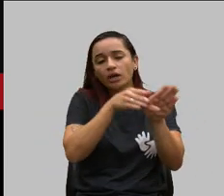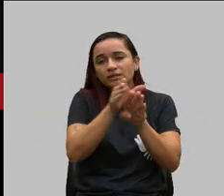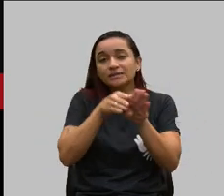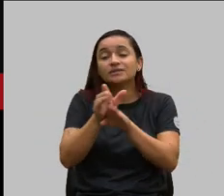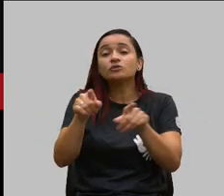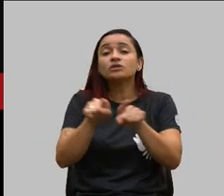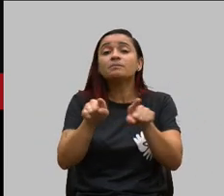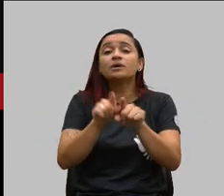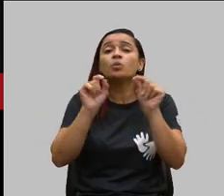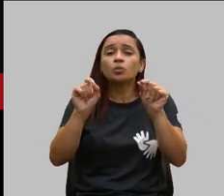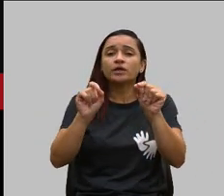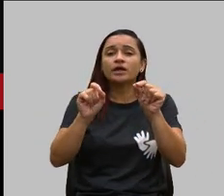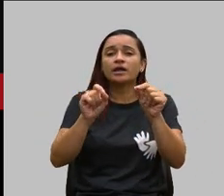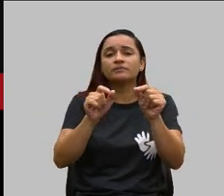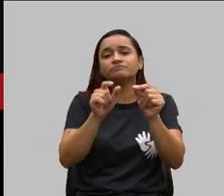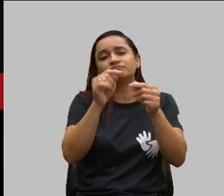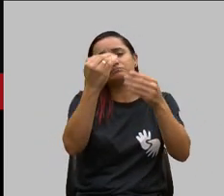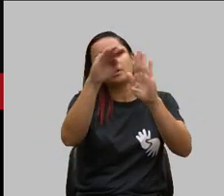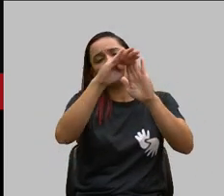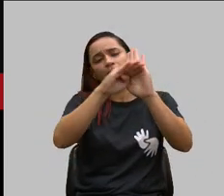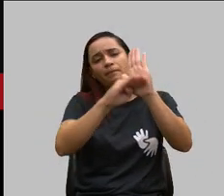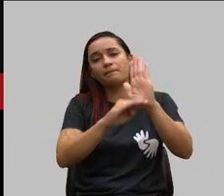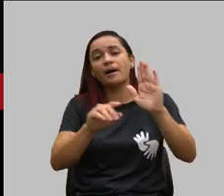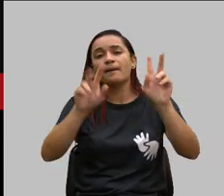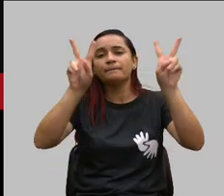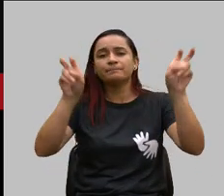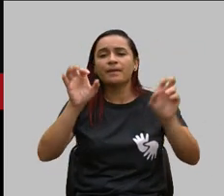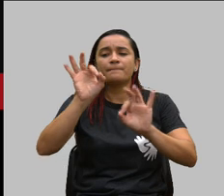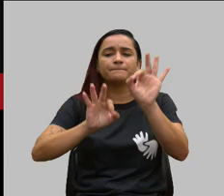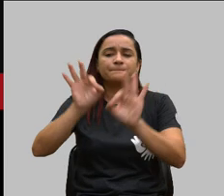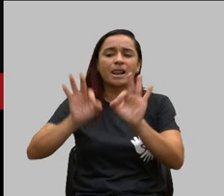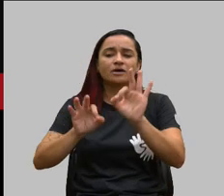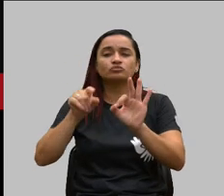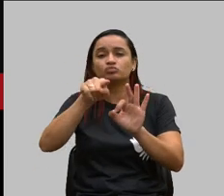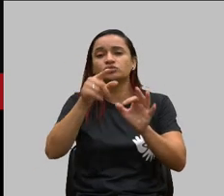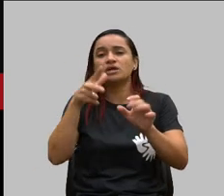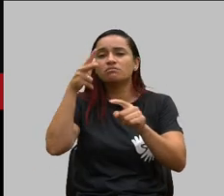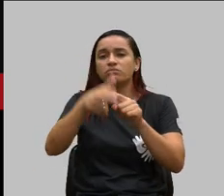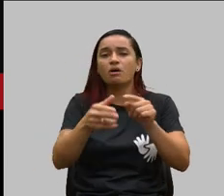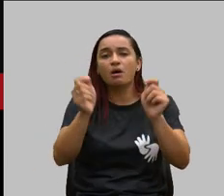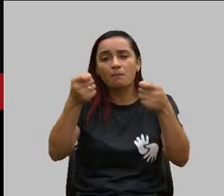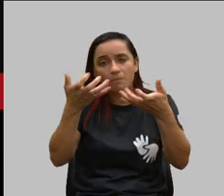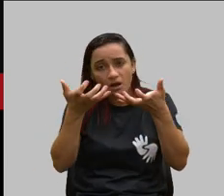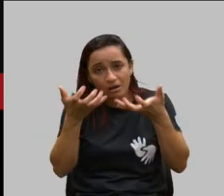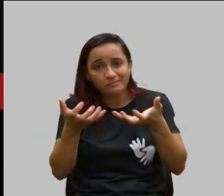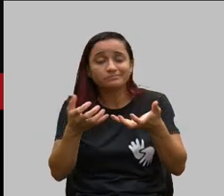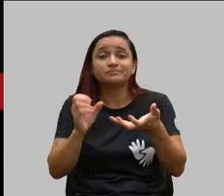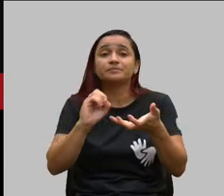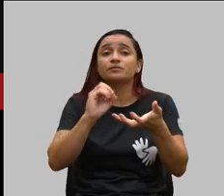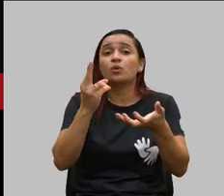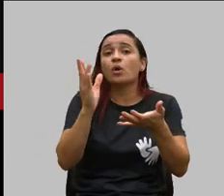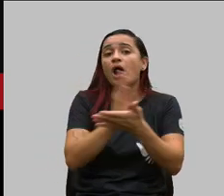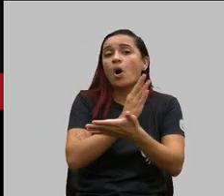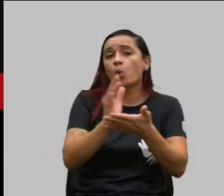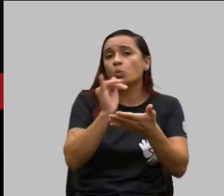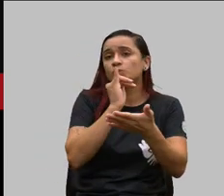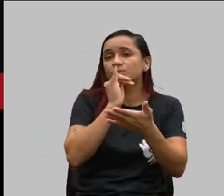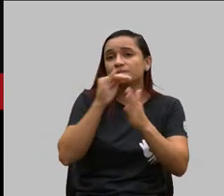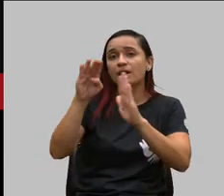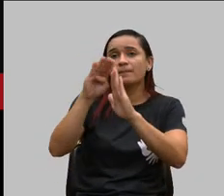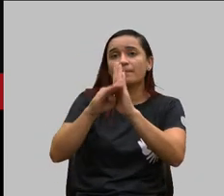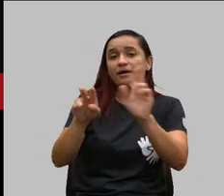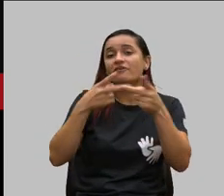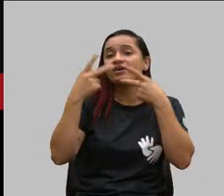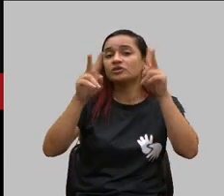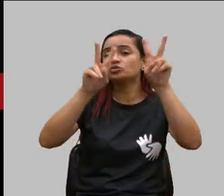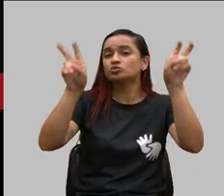onde a pessoa pode procurar o plano para que ela possa portar nos casos em que a gente está tratando aqui que é de rescisão